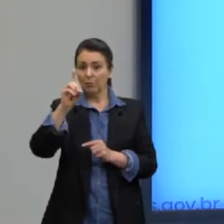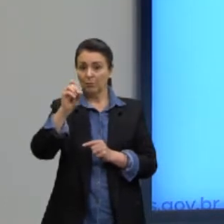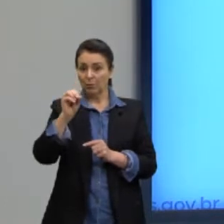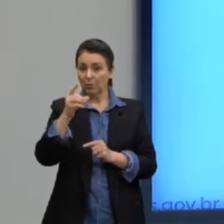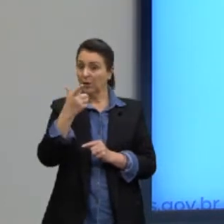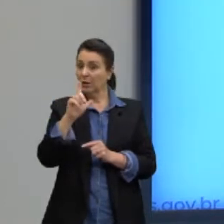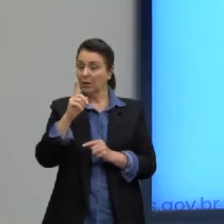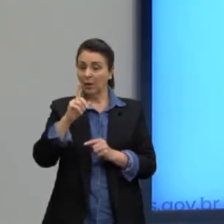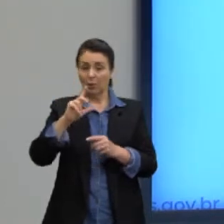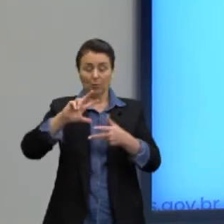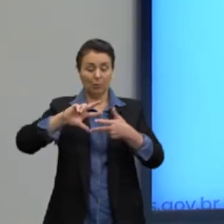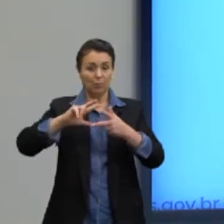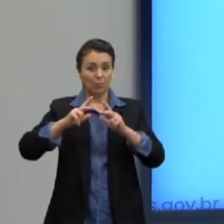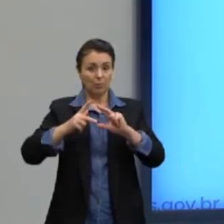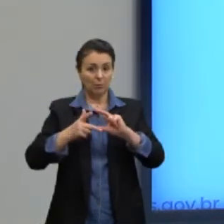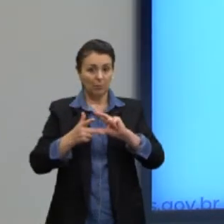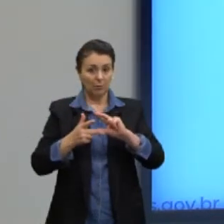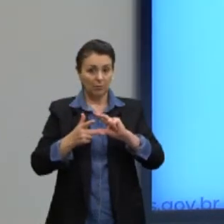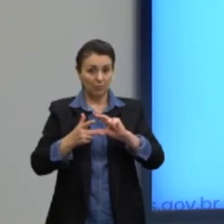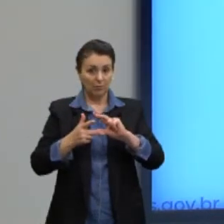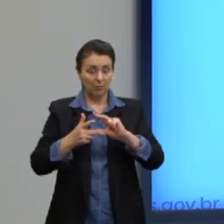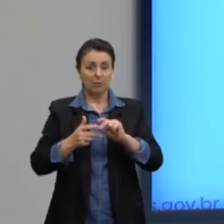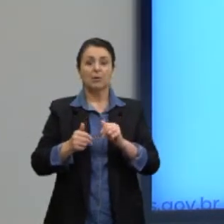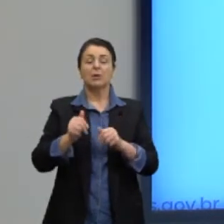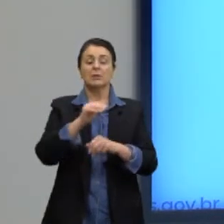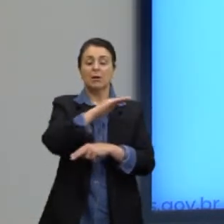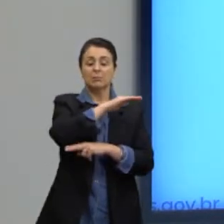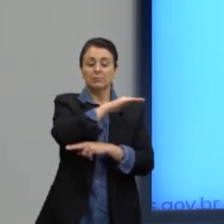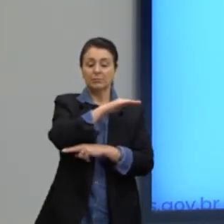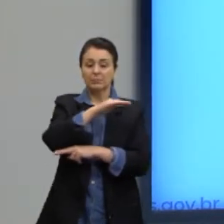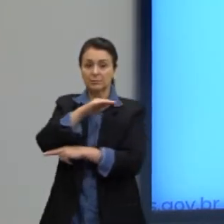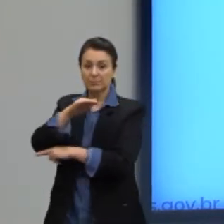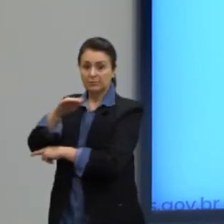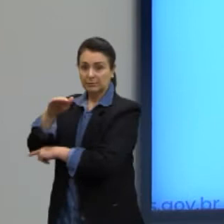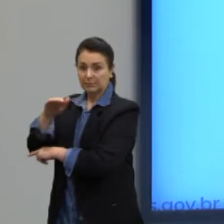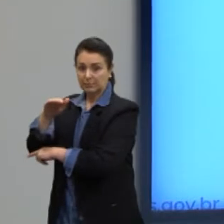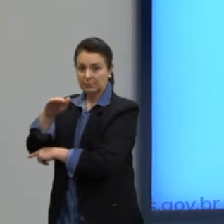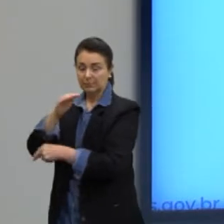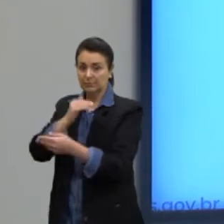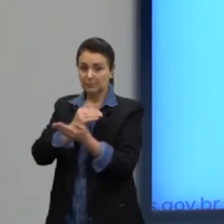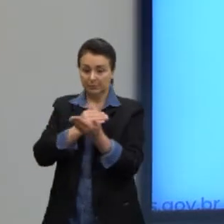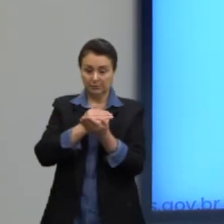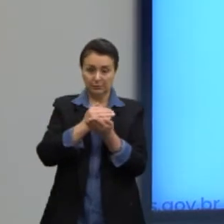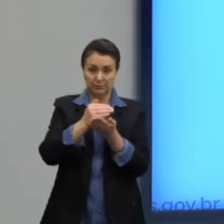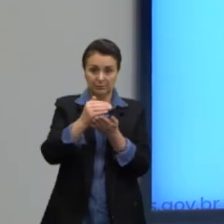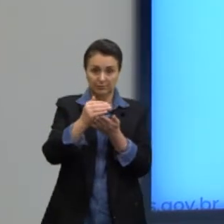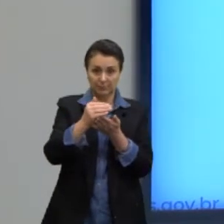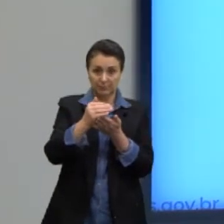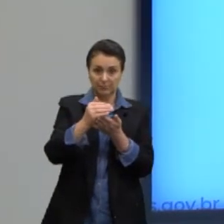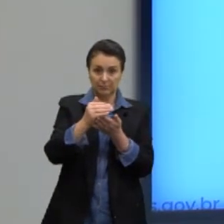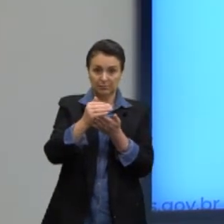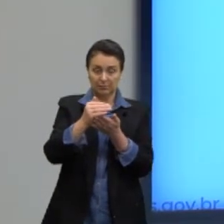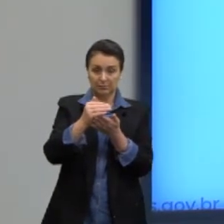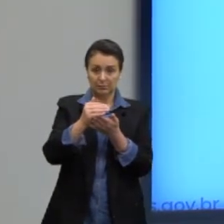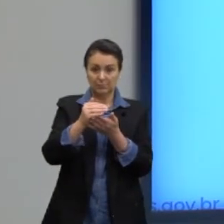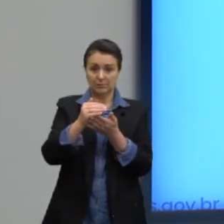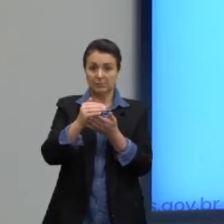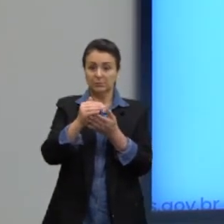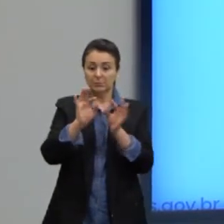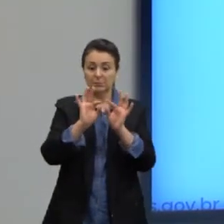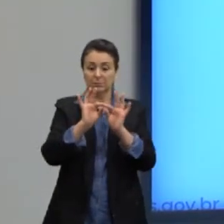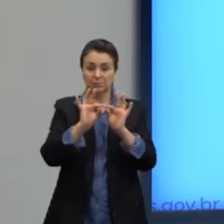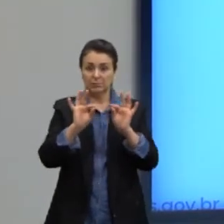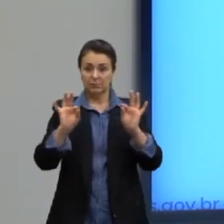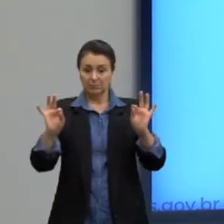Se esse corte fornece apenas superfícies poligonais, ou seja, formadas por linhas retas,